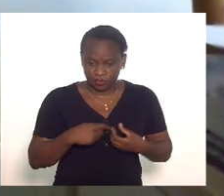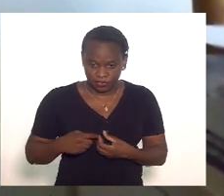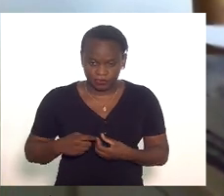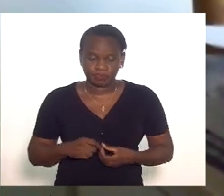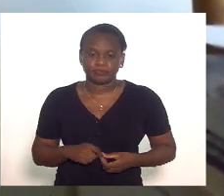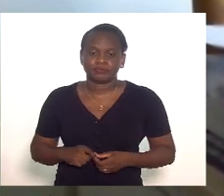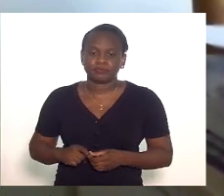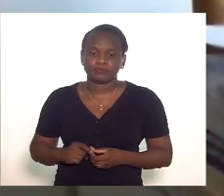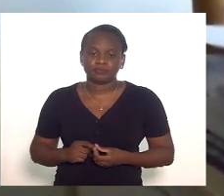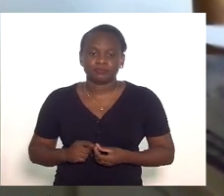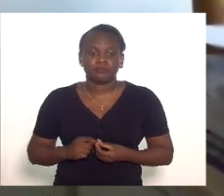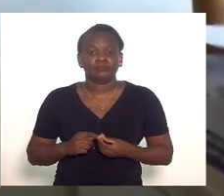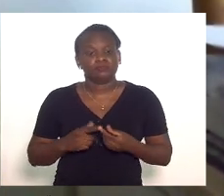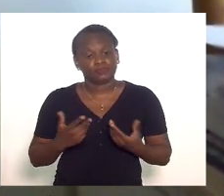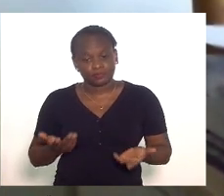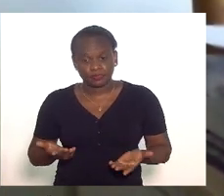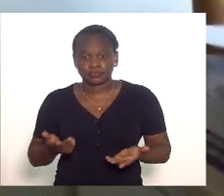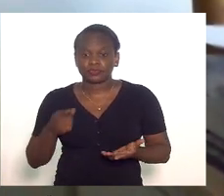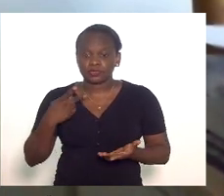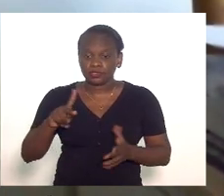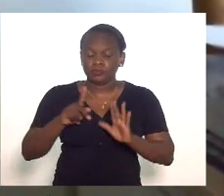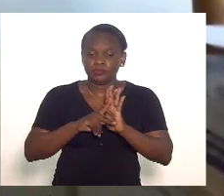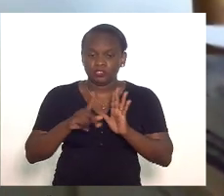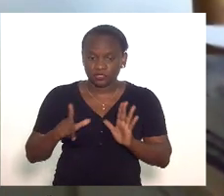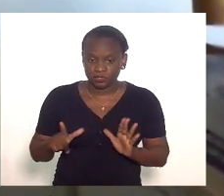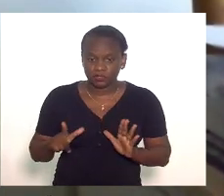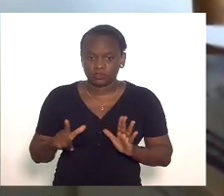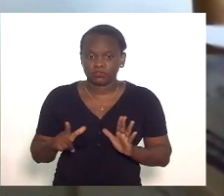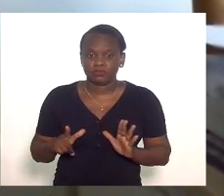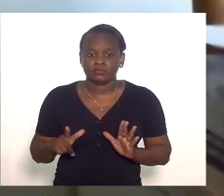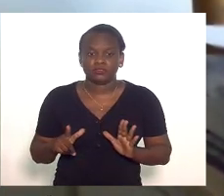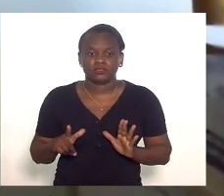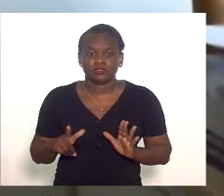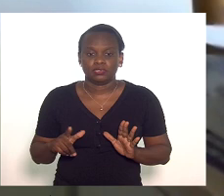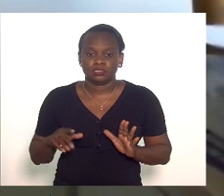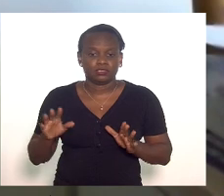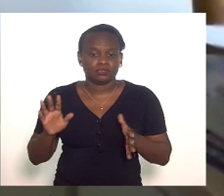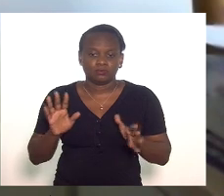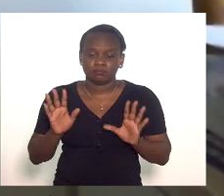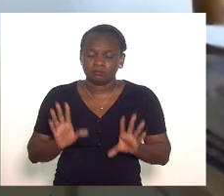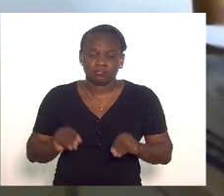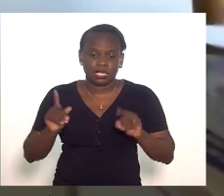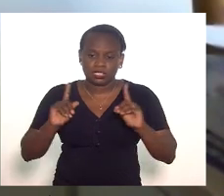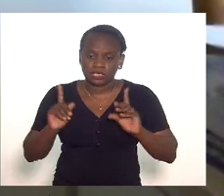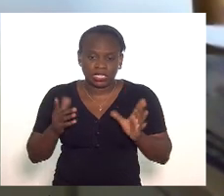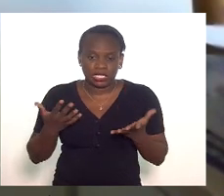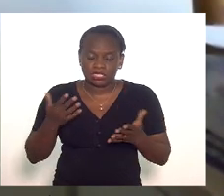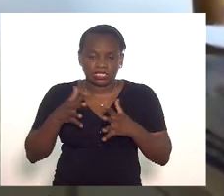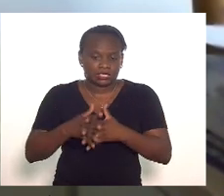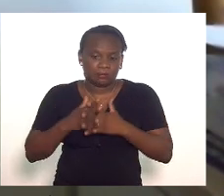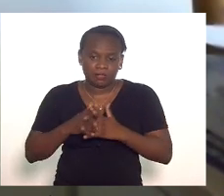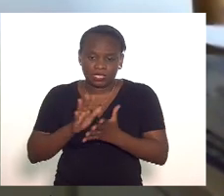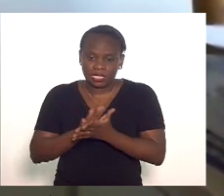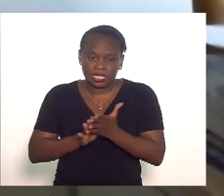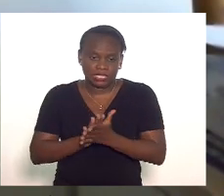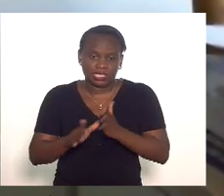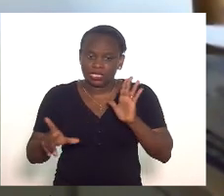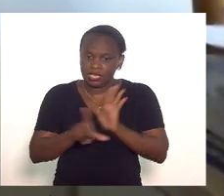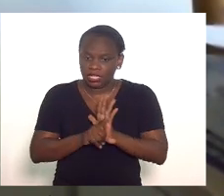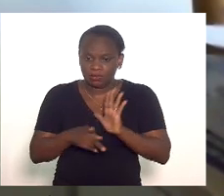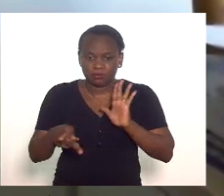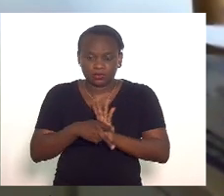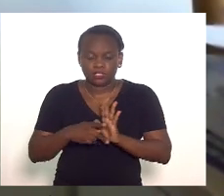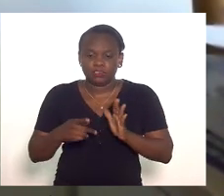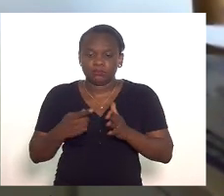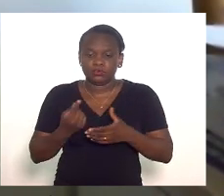em tese seu projeto não atinge não fere a legislação do regime